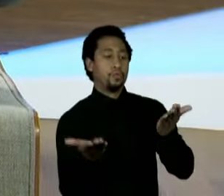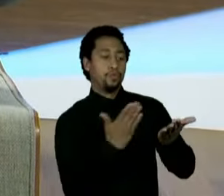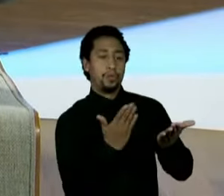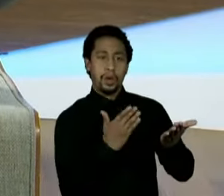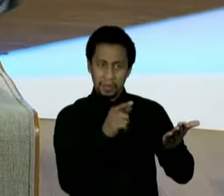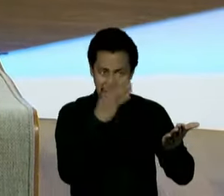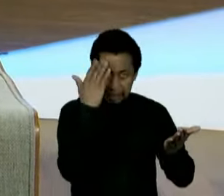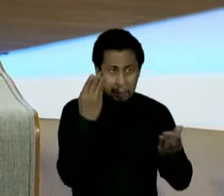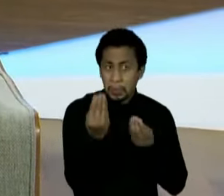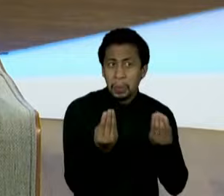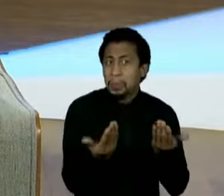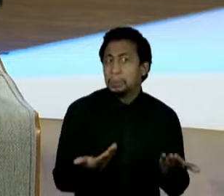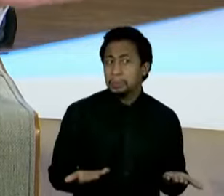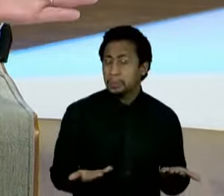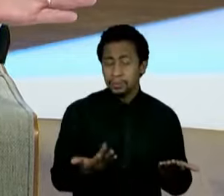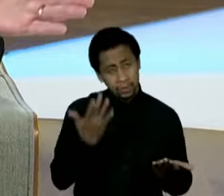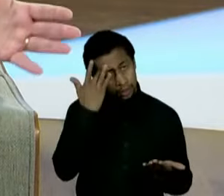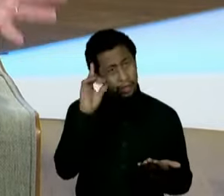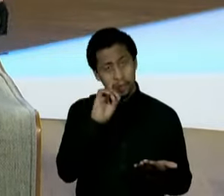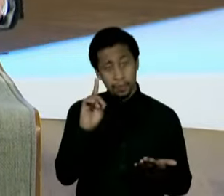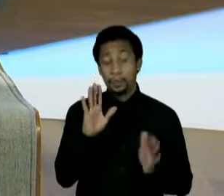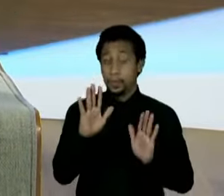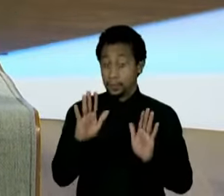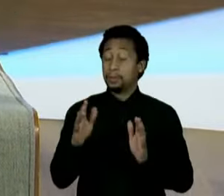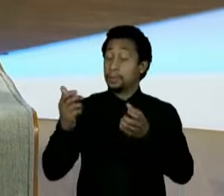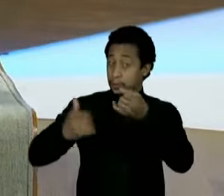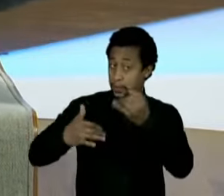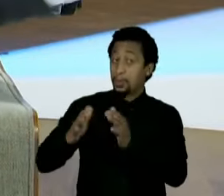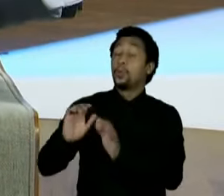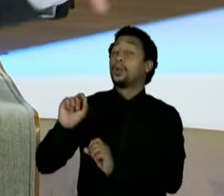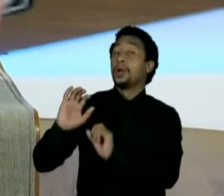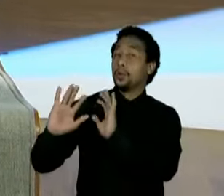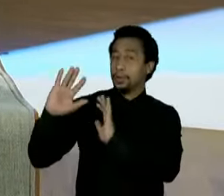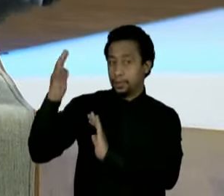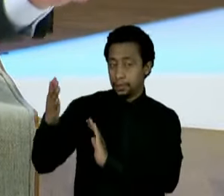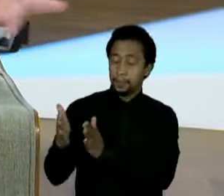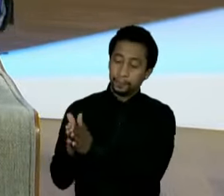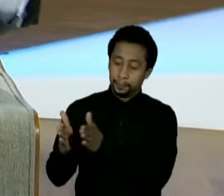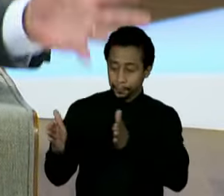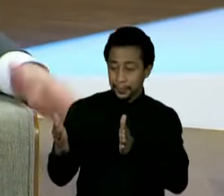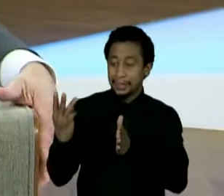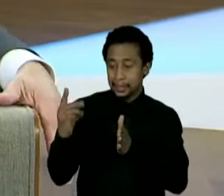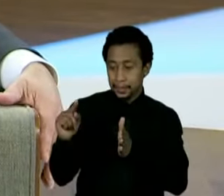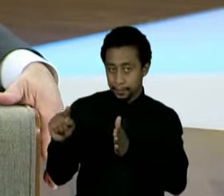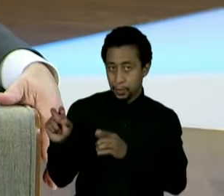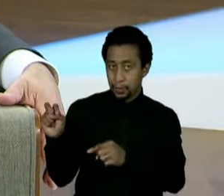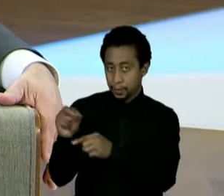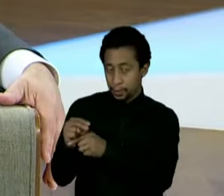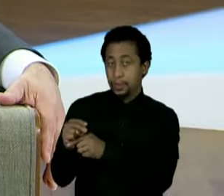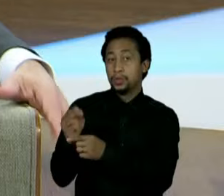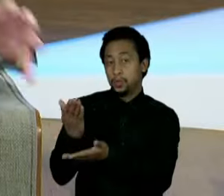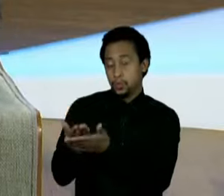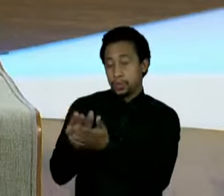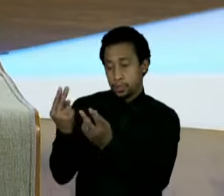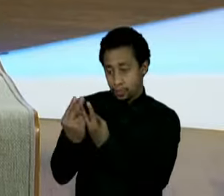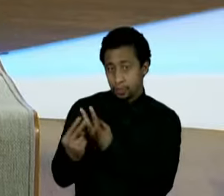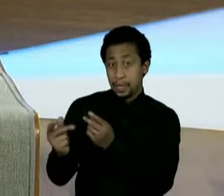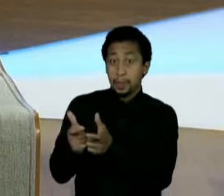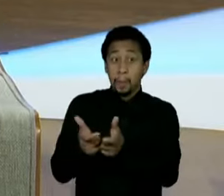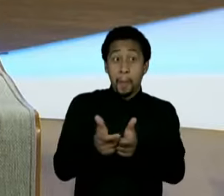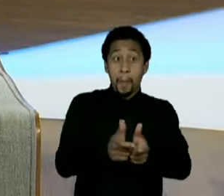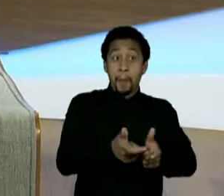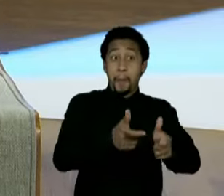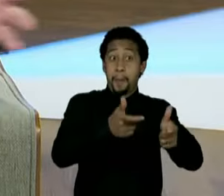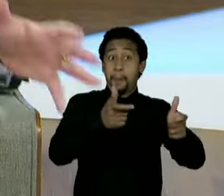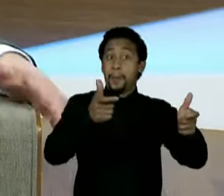Em um ano, a gente saiu de 3 mil para 53 mil vagas no ensino universitário com a Universidade Virtual de São Paulo. Então, o que era